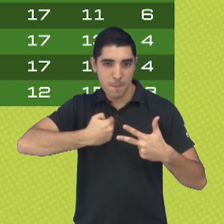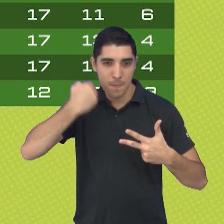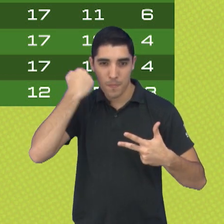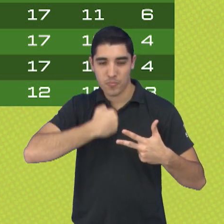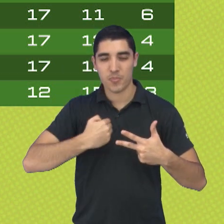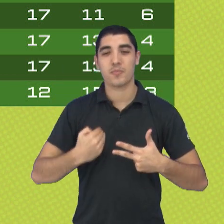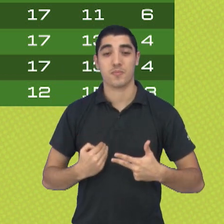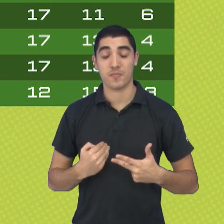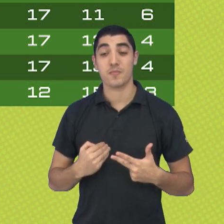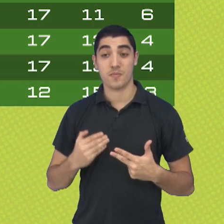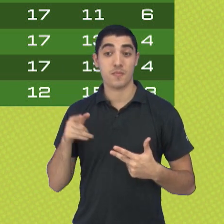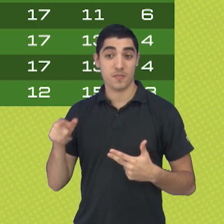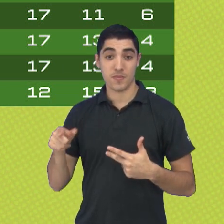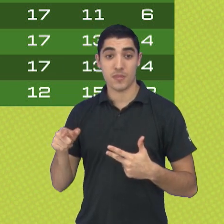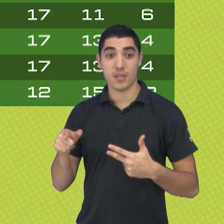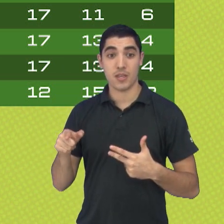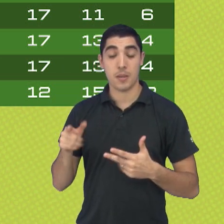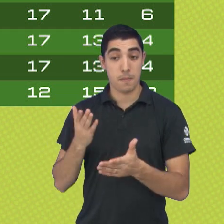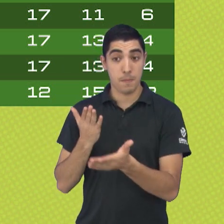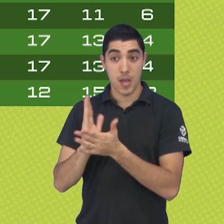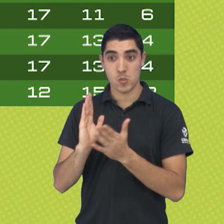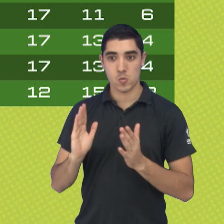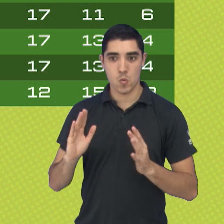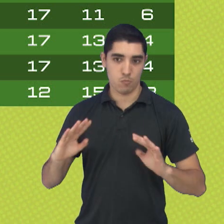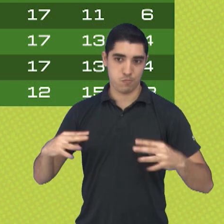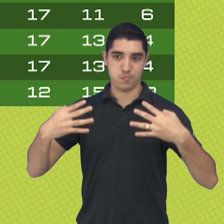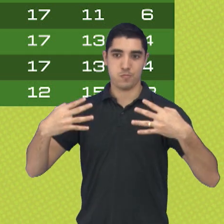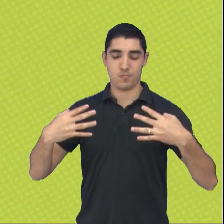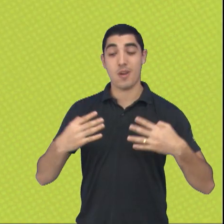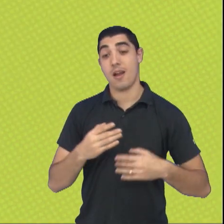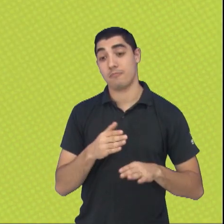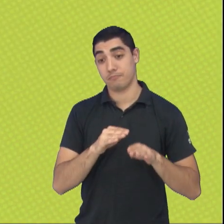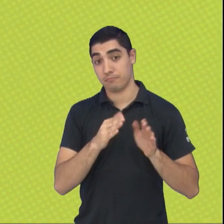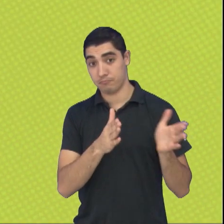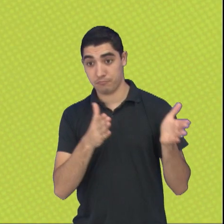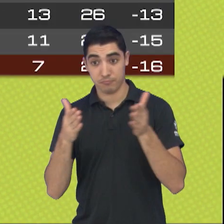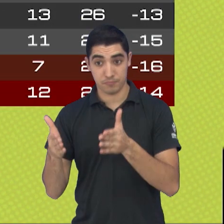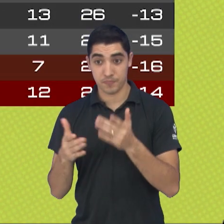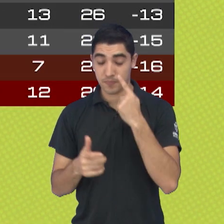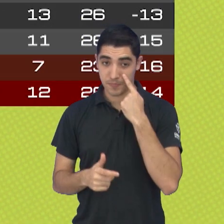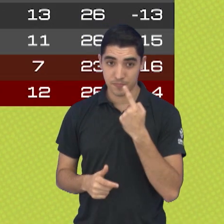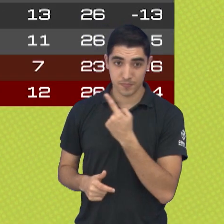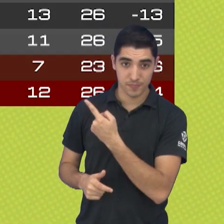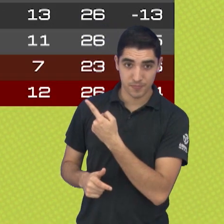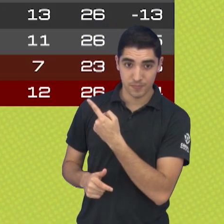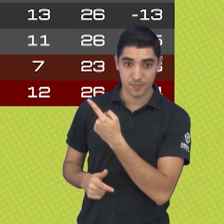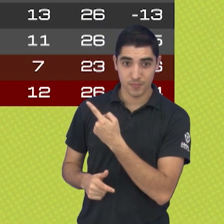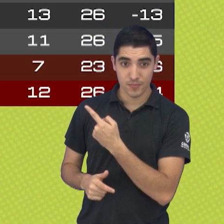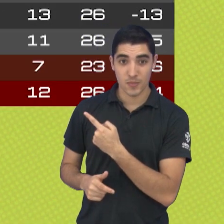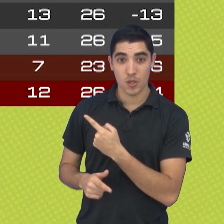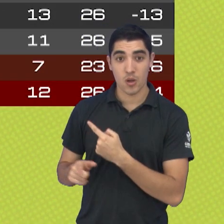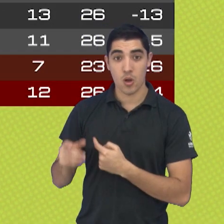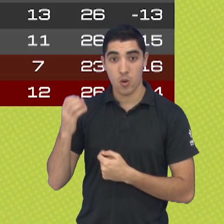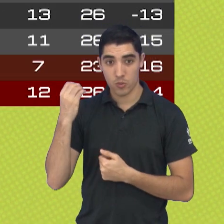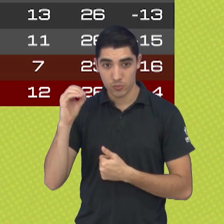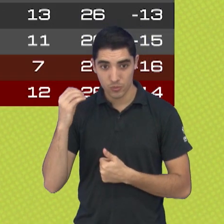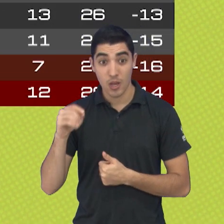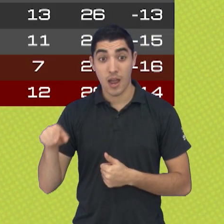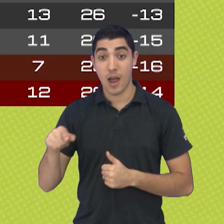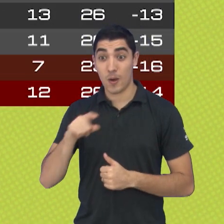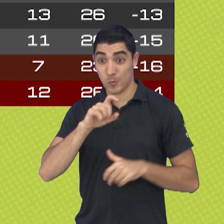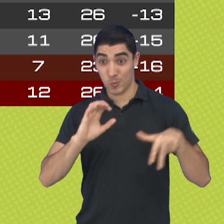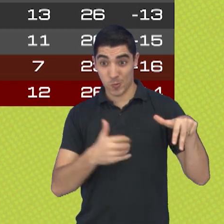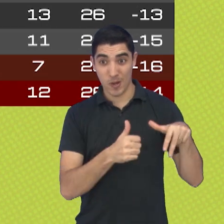mata-mata da série... Aliás, é fase de mata-mata mesmo. Muda a tabela, Epitec, para a gente olhar lá embaixo. José Ense escapou, 14º, ufa.